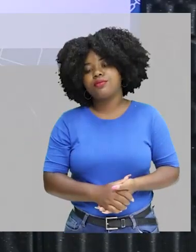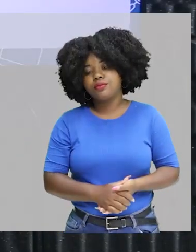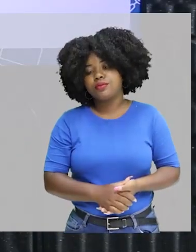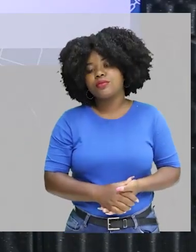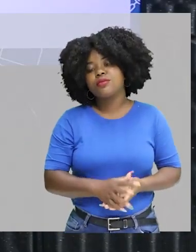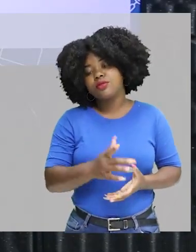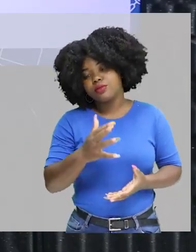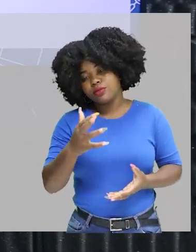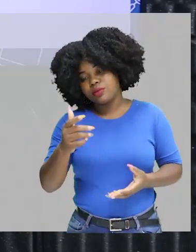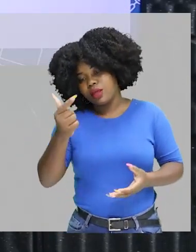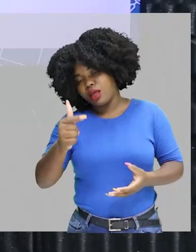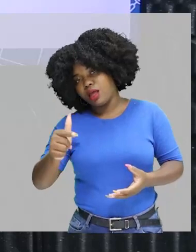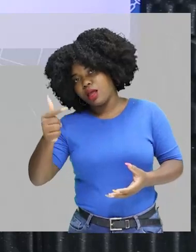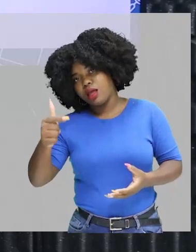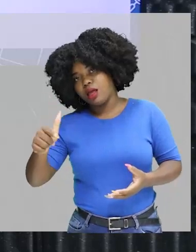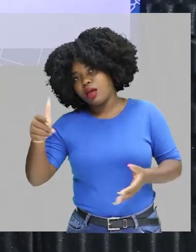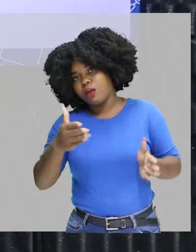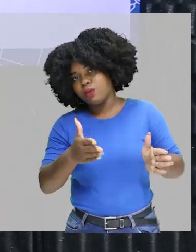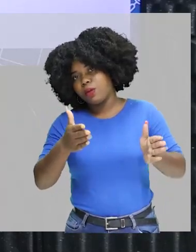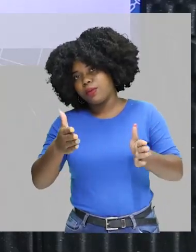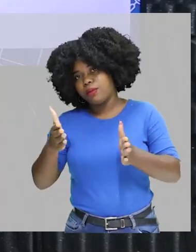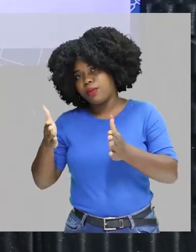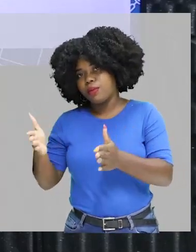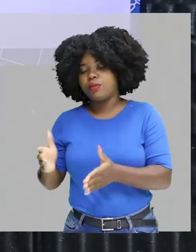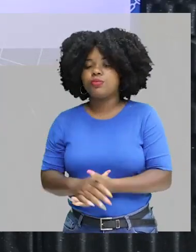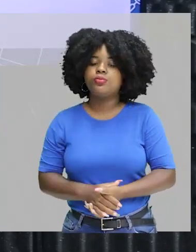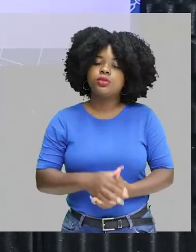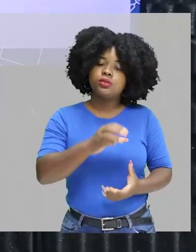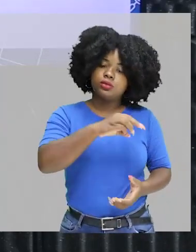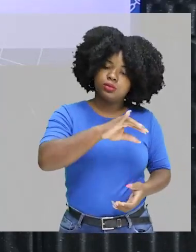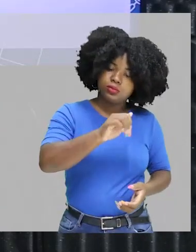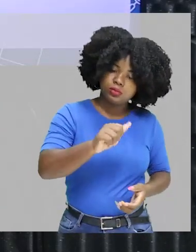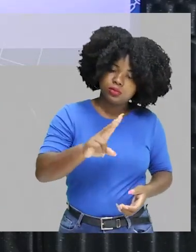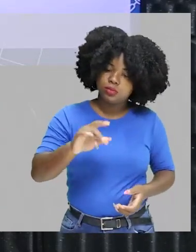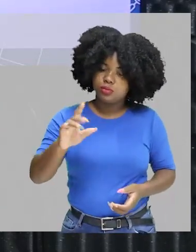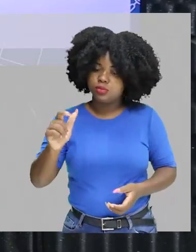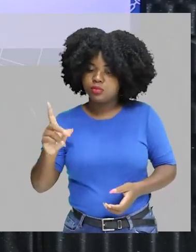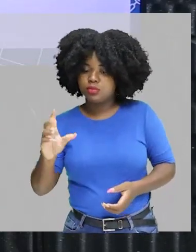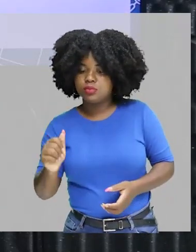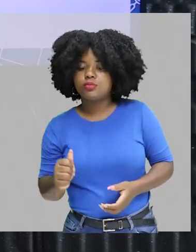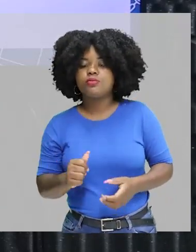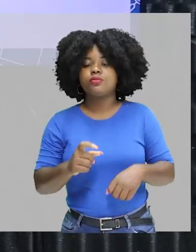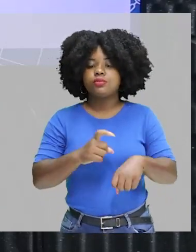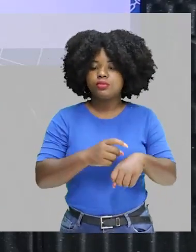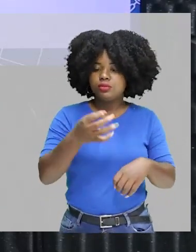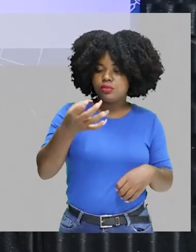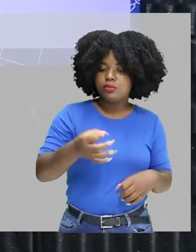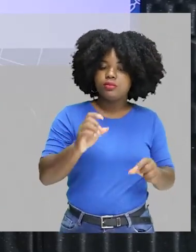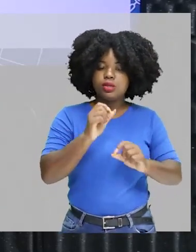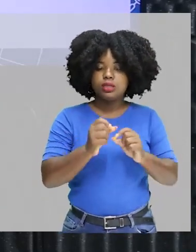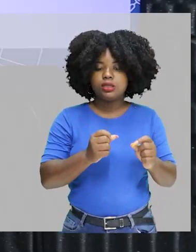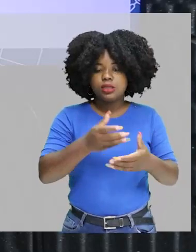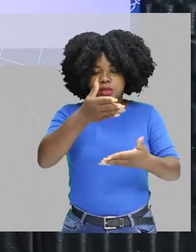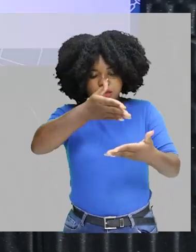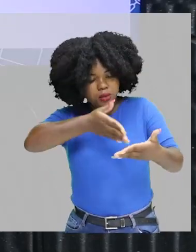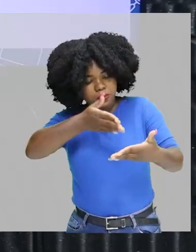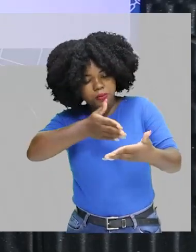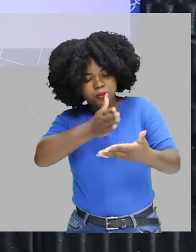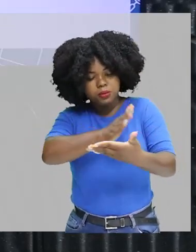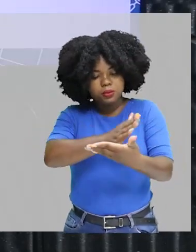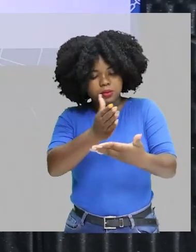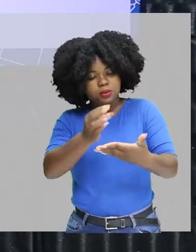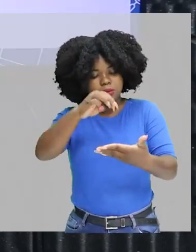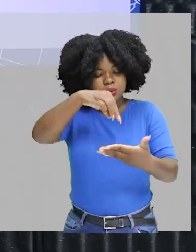sucessivamente. Então, a meia-vida é o tempo necessário para que a metade daqueles